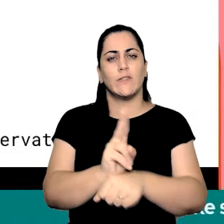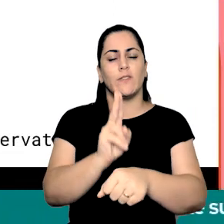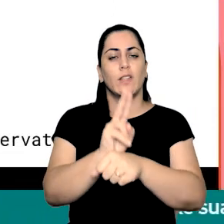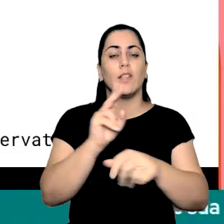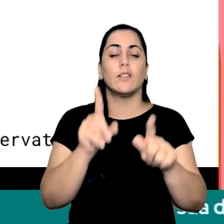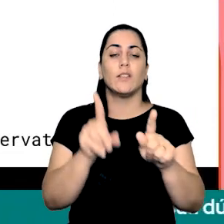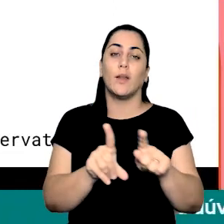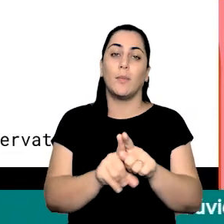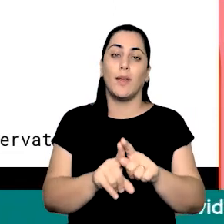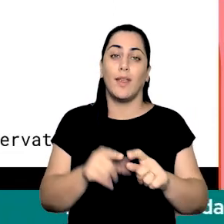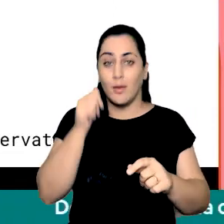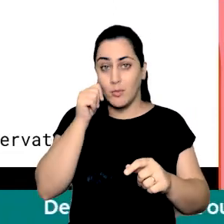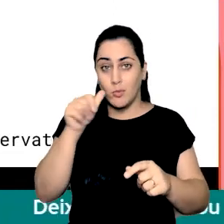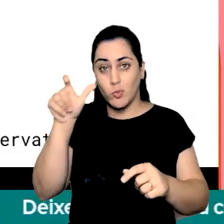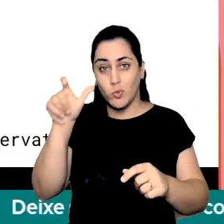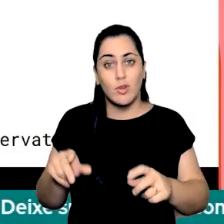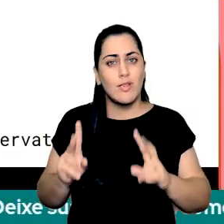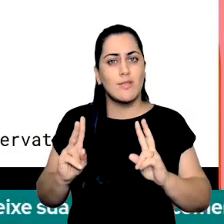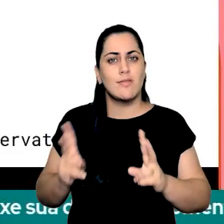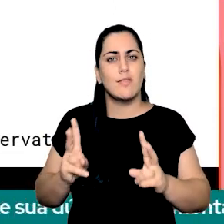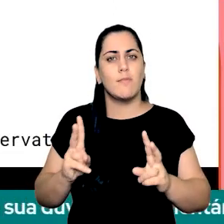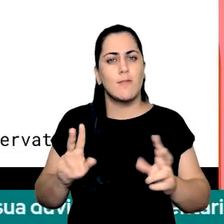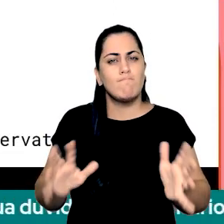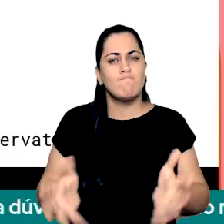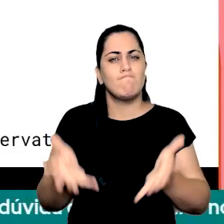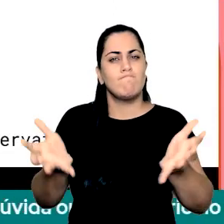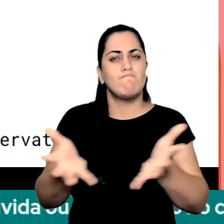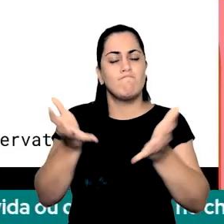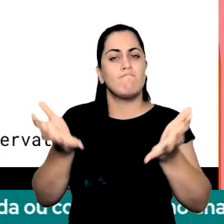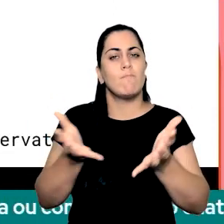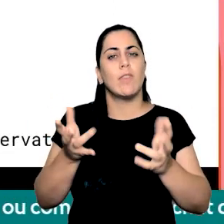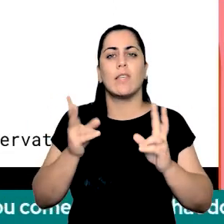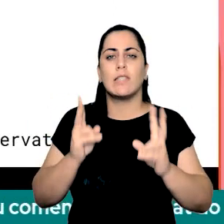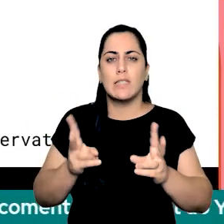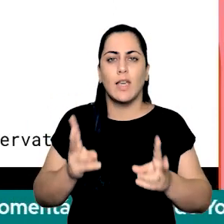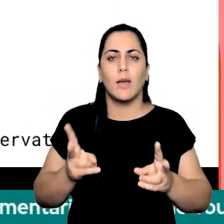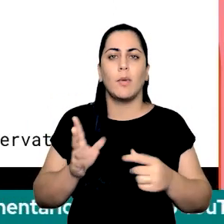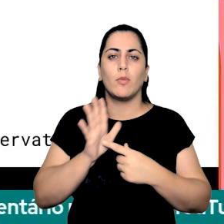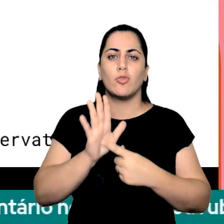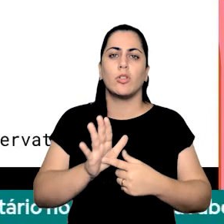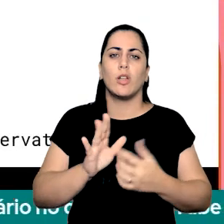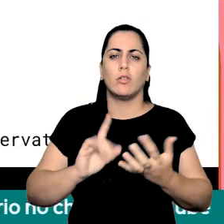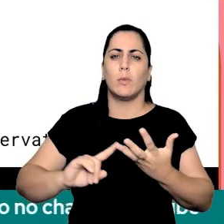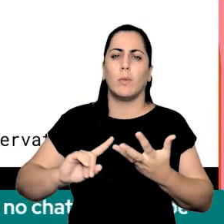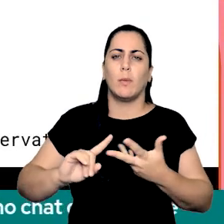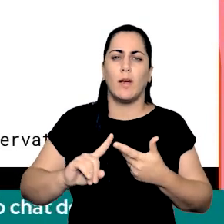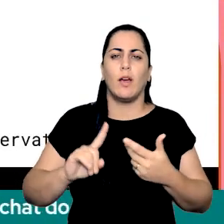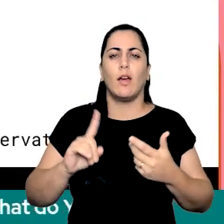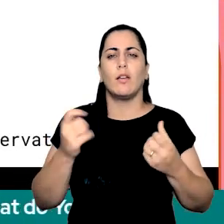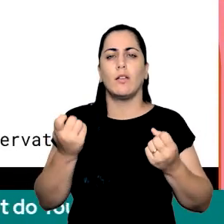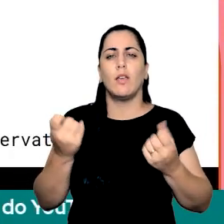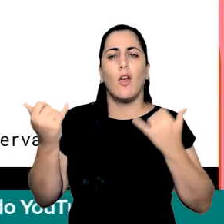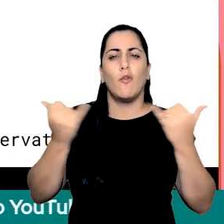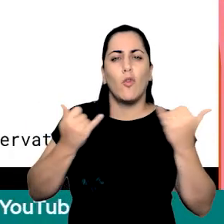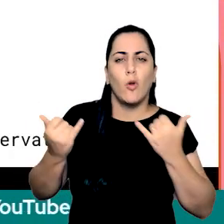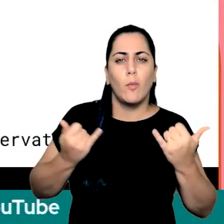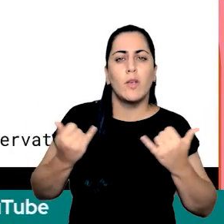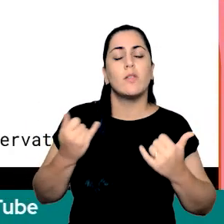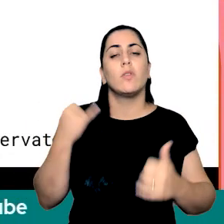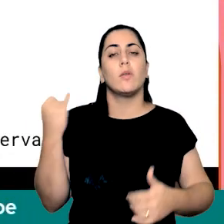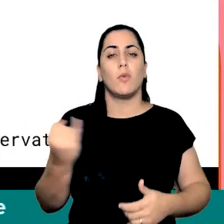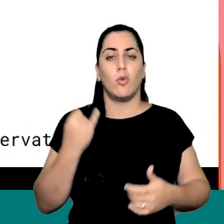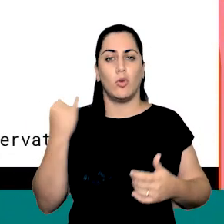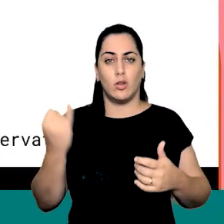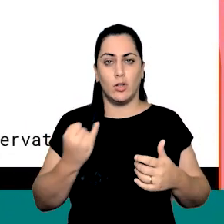e por ela sempre cutucar e provocar a instituição sempre que precisa trazendo dados trazendo forma assertiva de falar o quanto que é